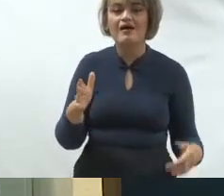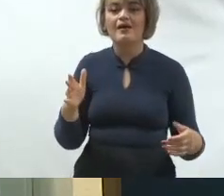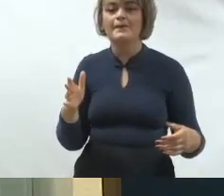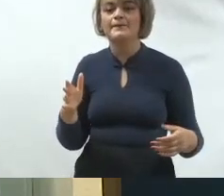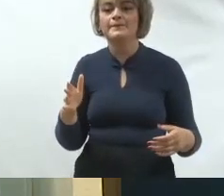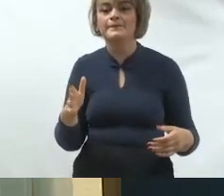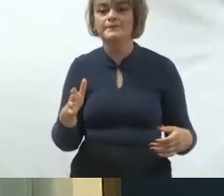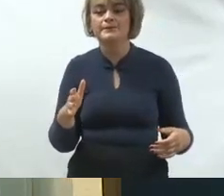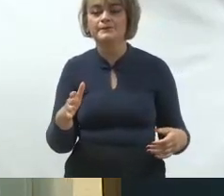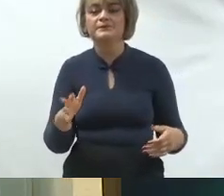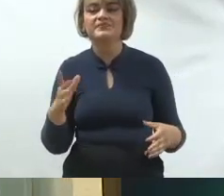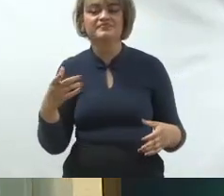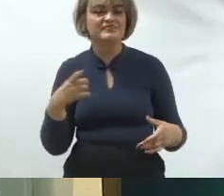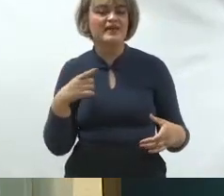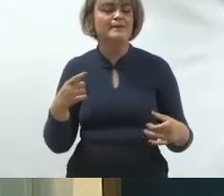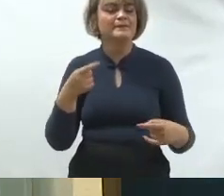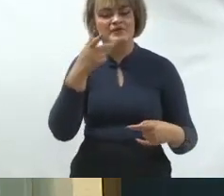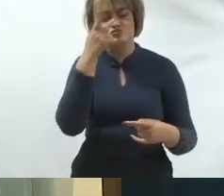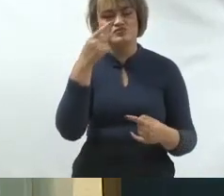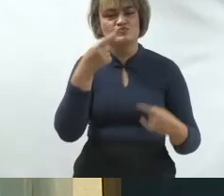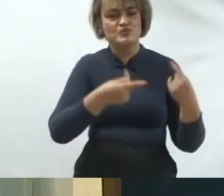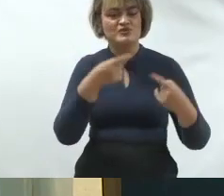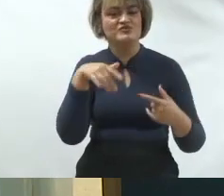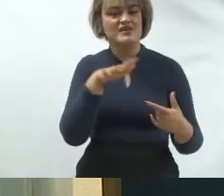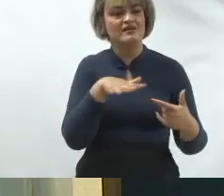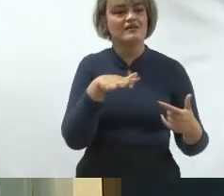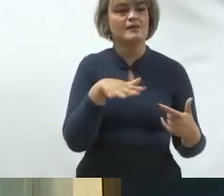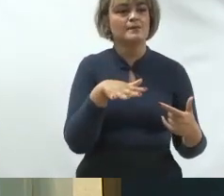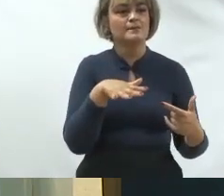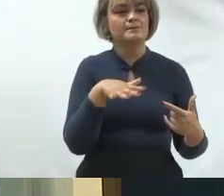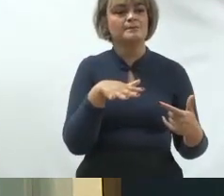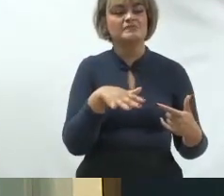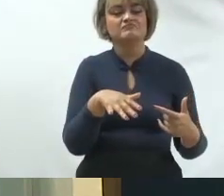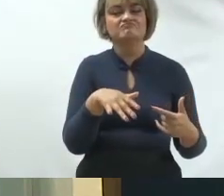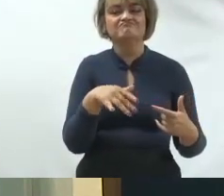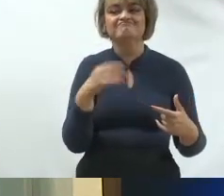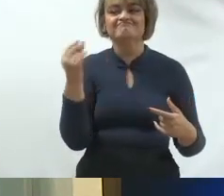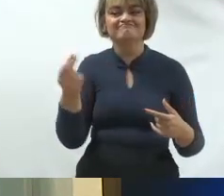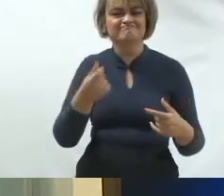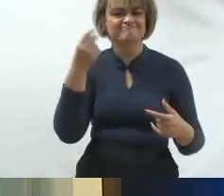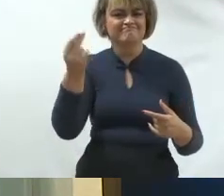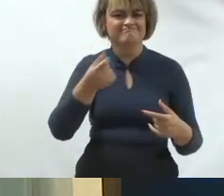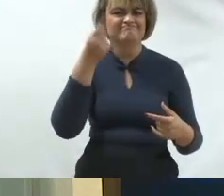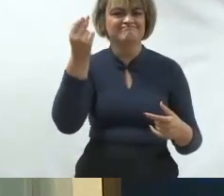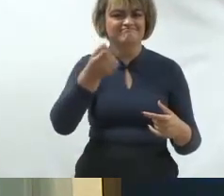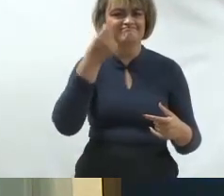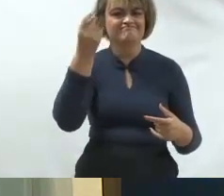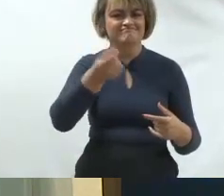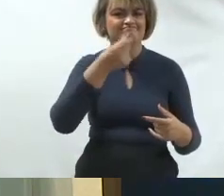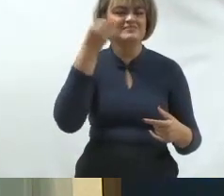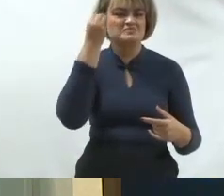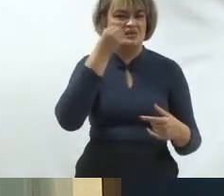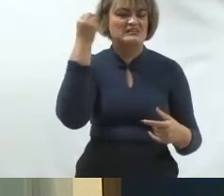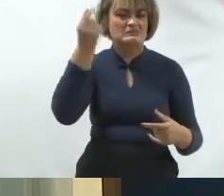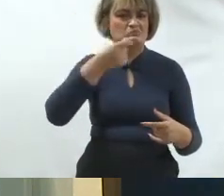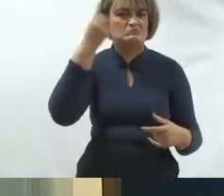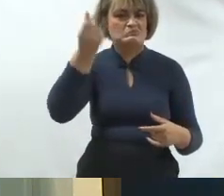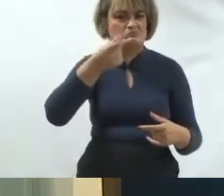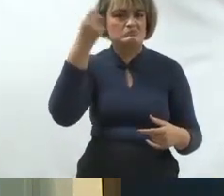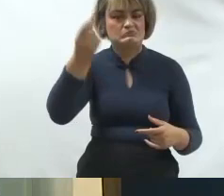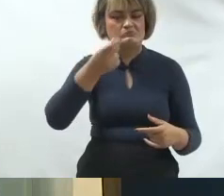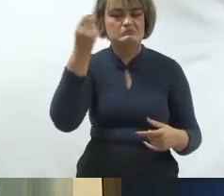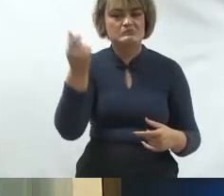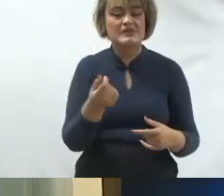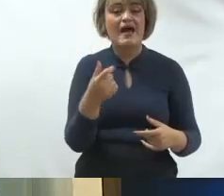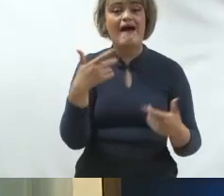políticos já bastante calejados na política. E o eu